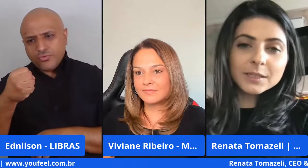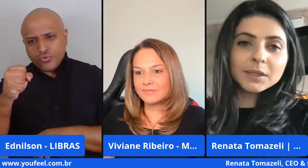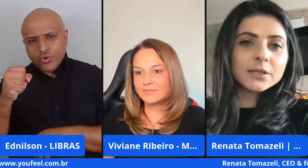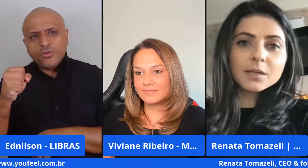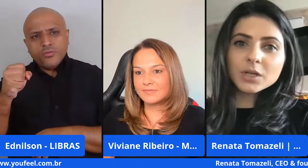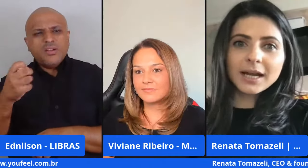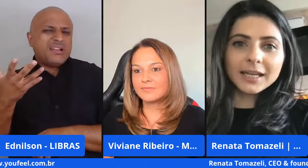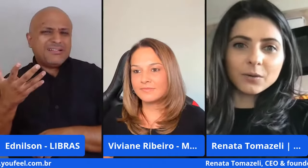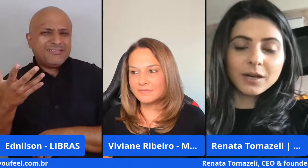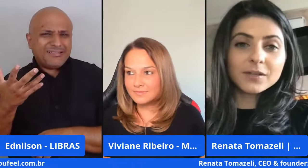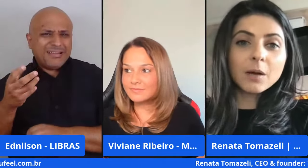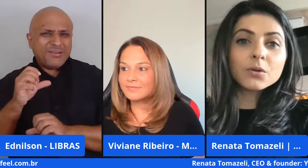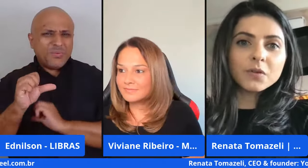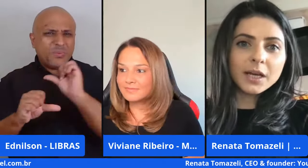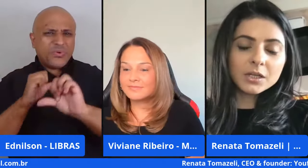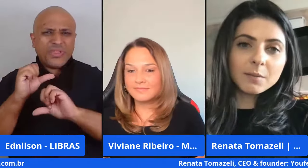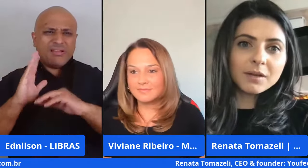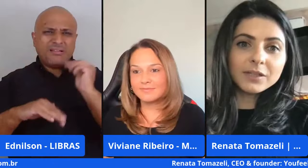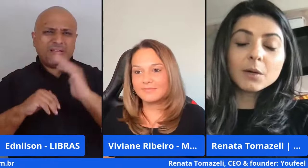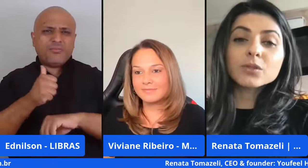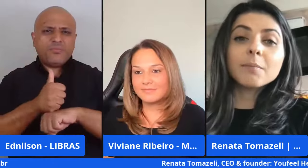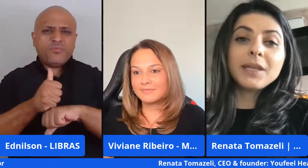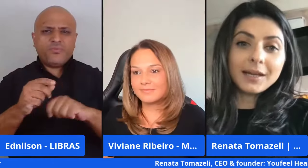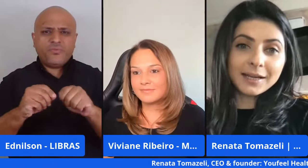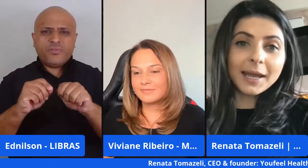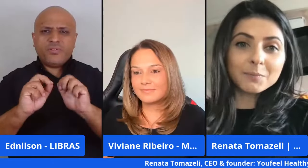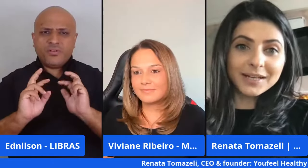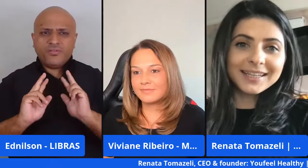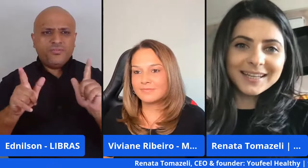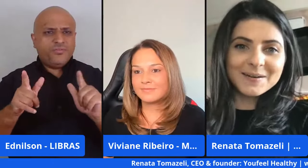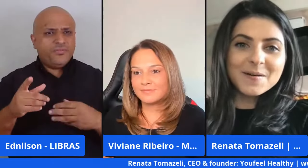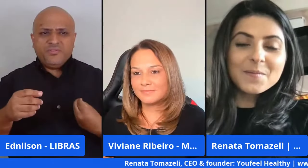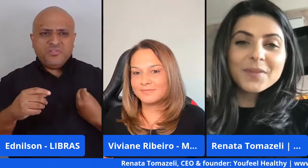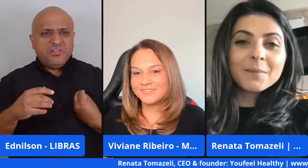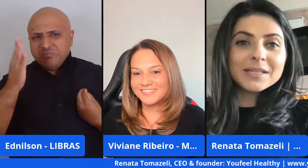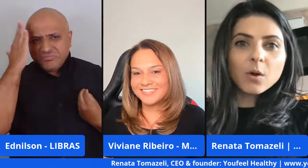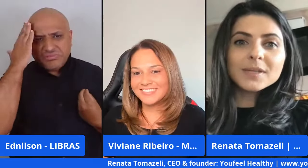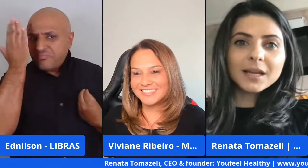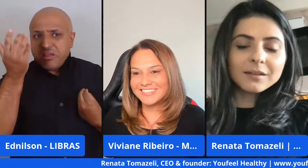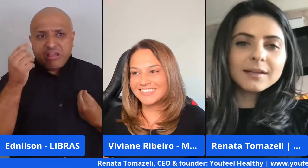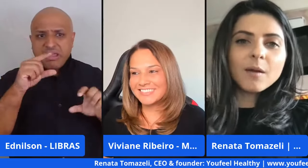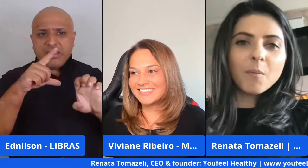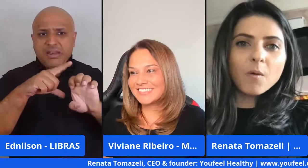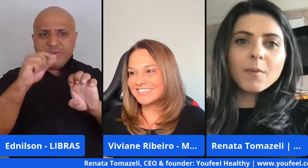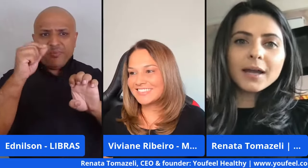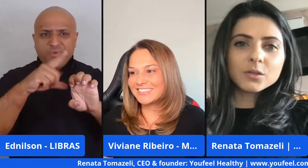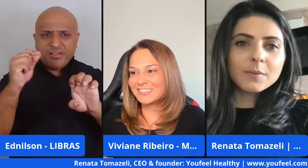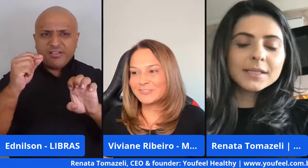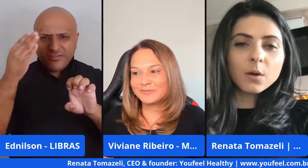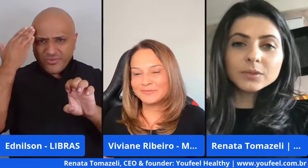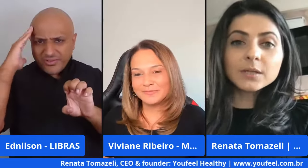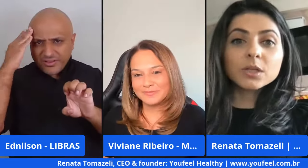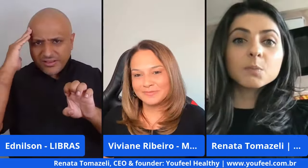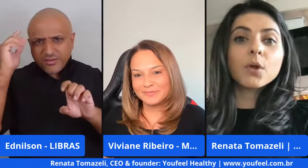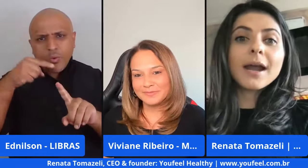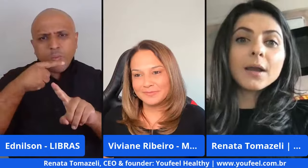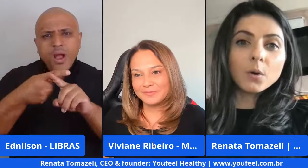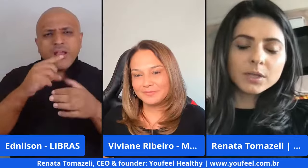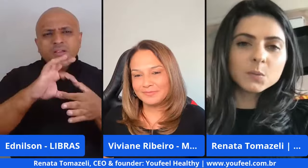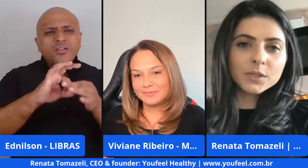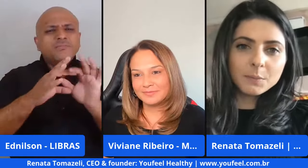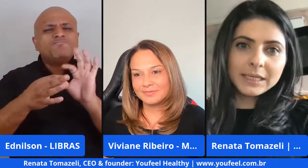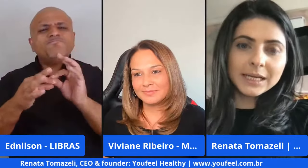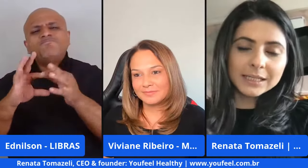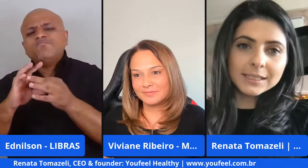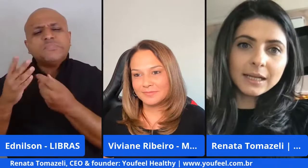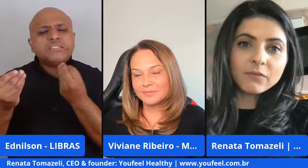fazer uma transição de carreira eu queria fazer algo diferente da minha vida não sabia ainda que era aprender mas eu comecei a entender um pouco mais sobre esse contexto e explorar